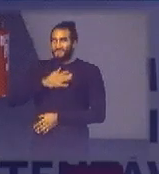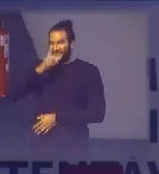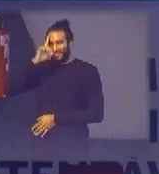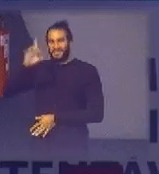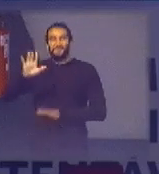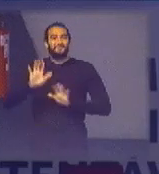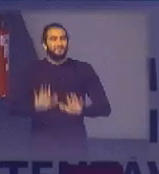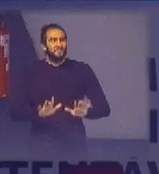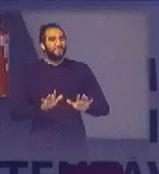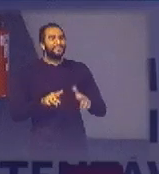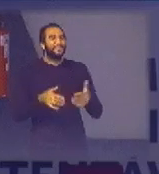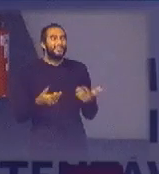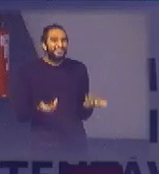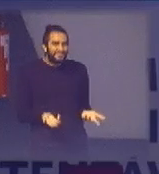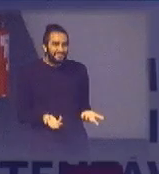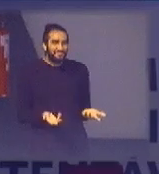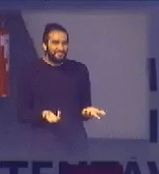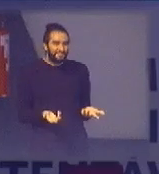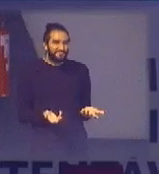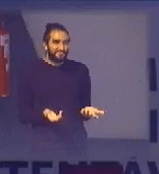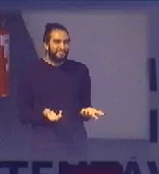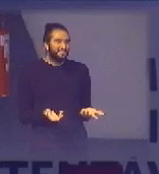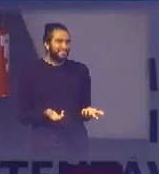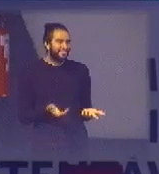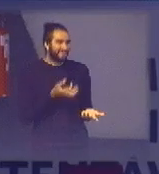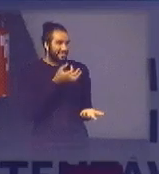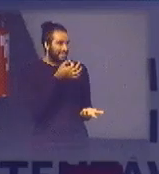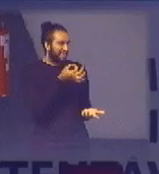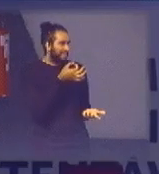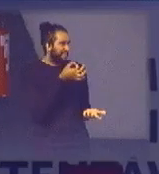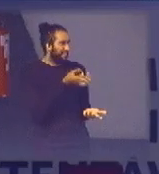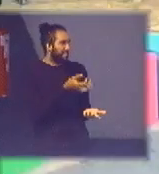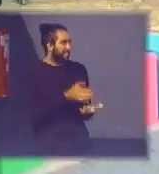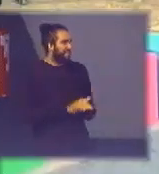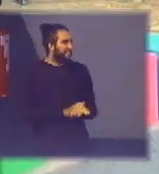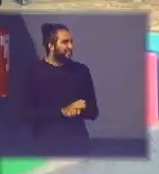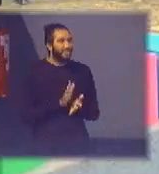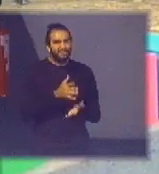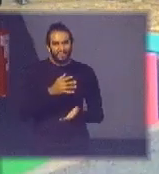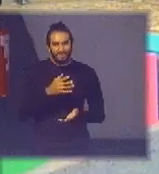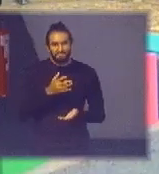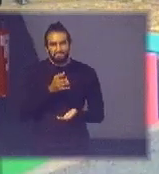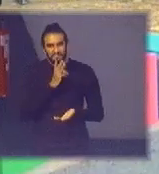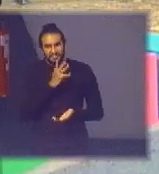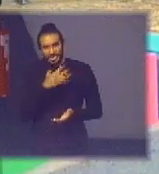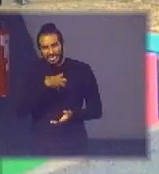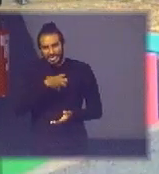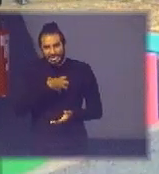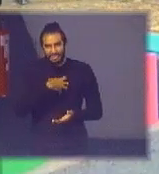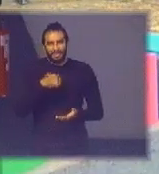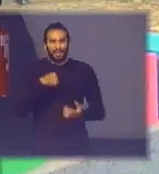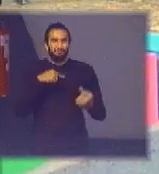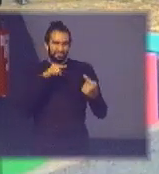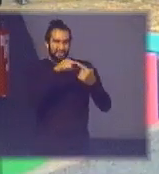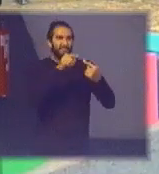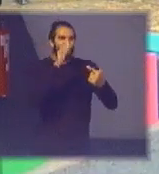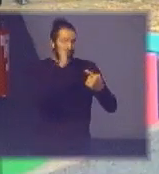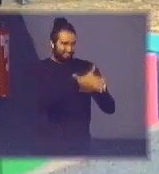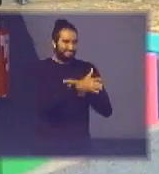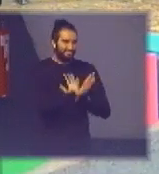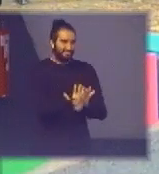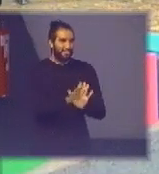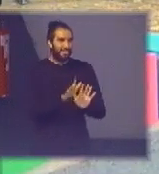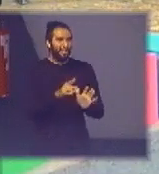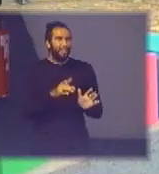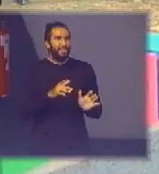eu vou ter assim eu acho que pelo menos uma parte aqui já viu meu jeito eu sou extremamente sincero e objetivo e não vou dar uma